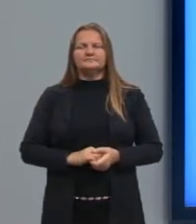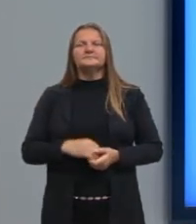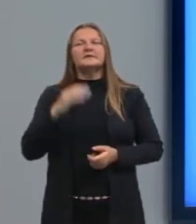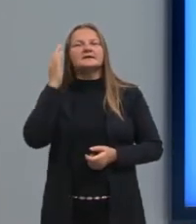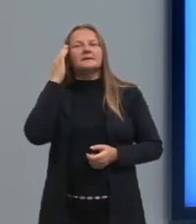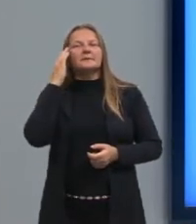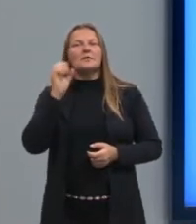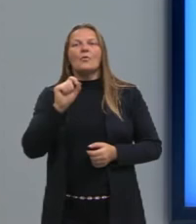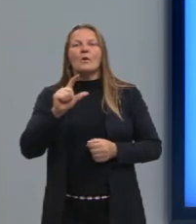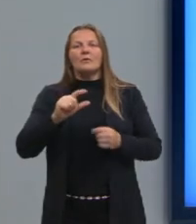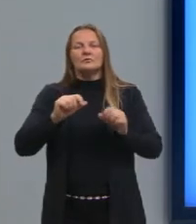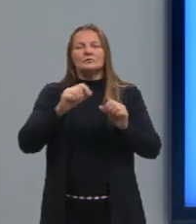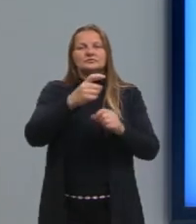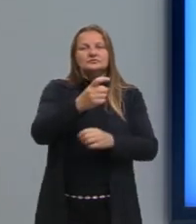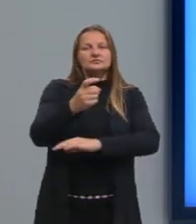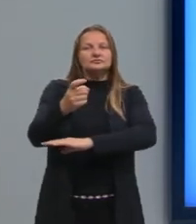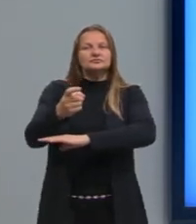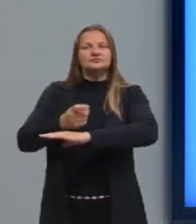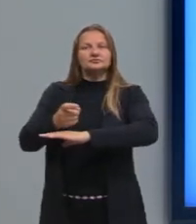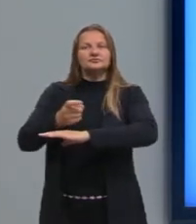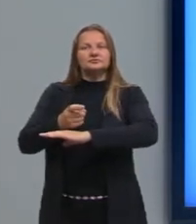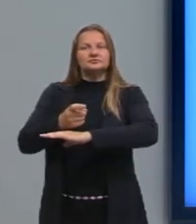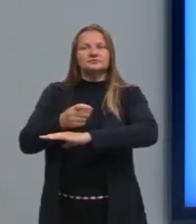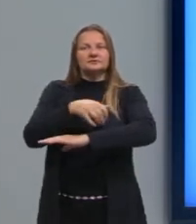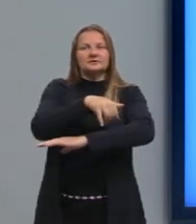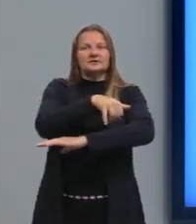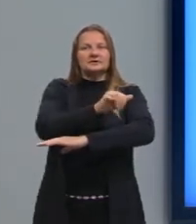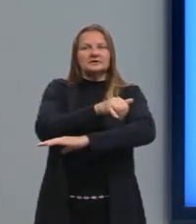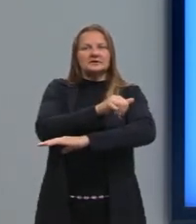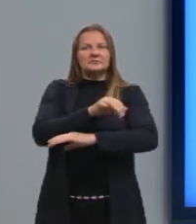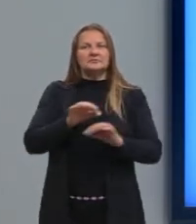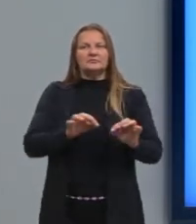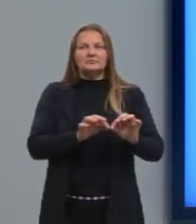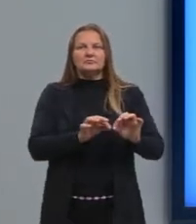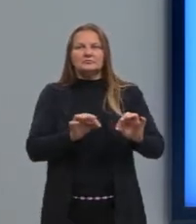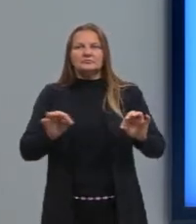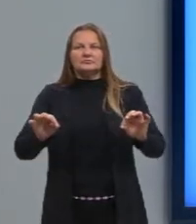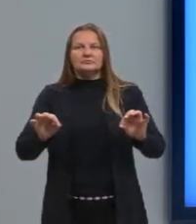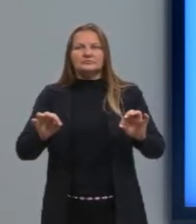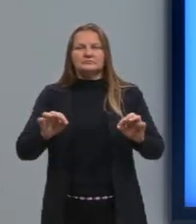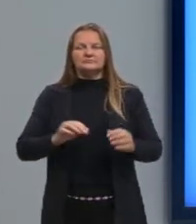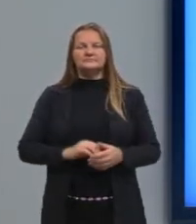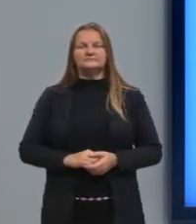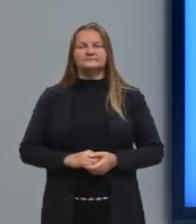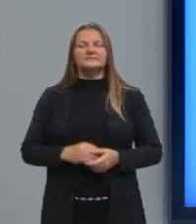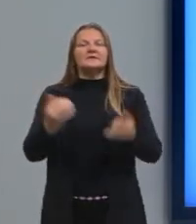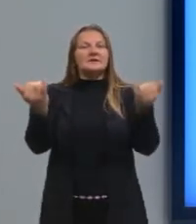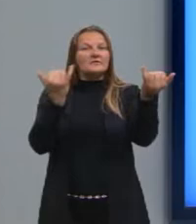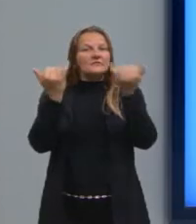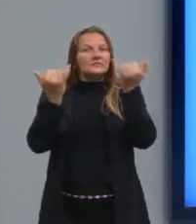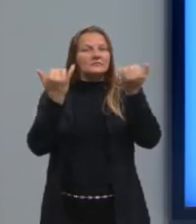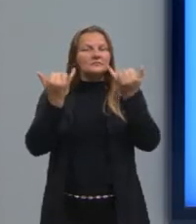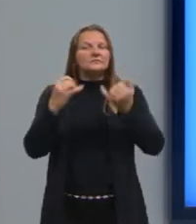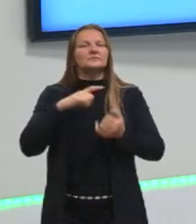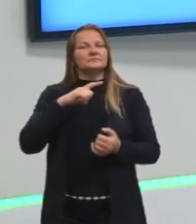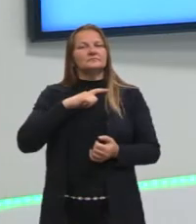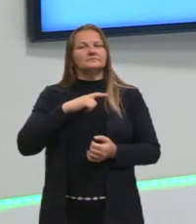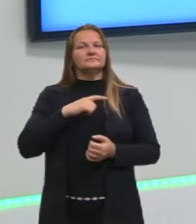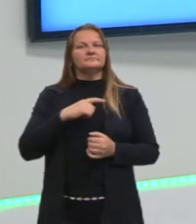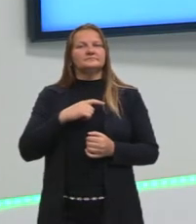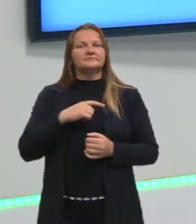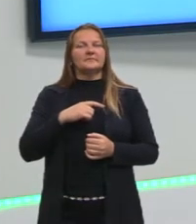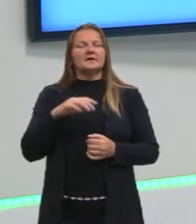qual foi a variação do X e qual foi a variação do Y. Essas informações a gente consegue simplesmente